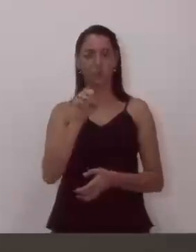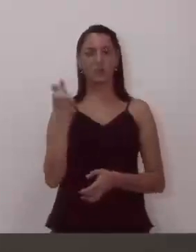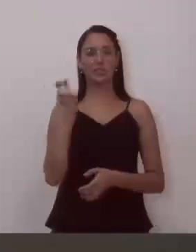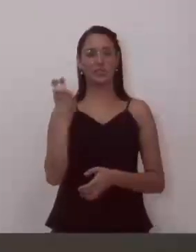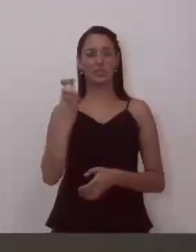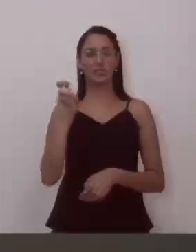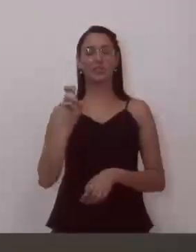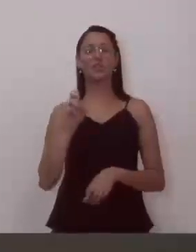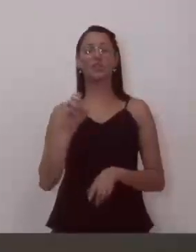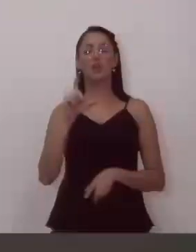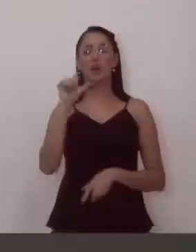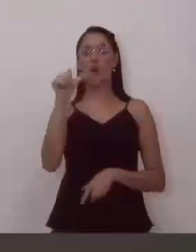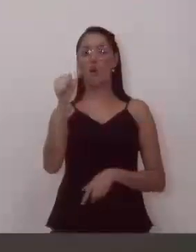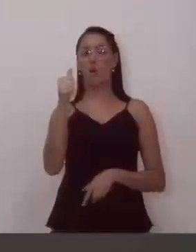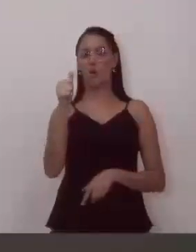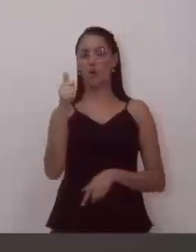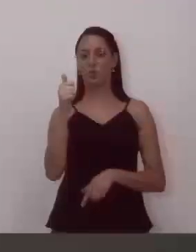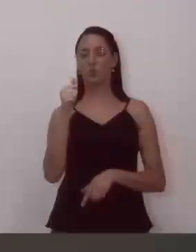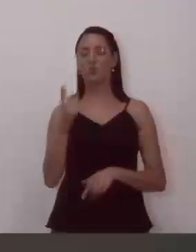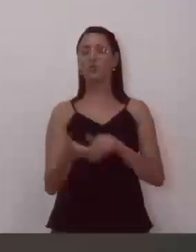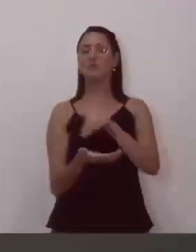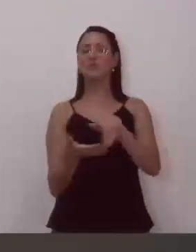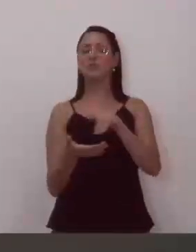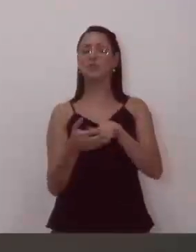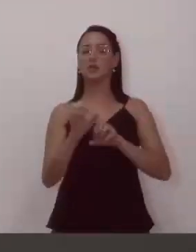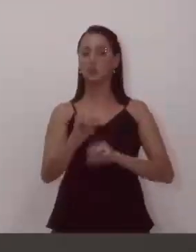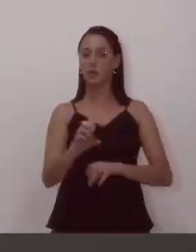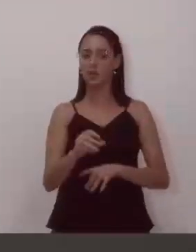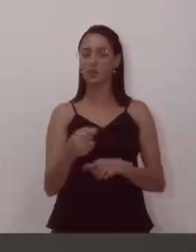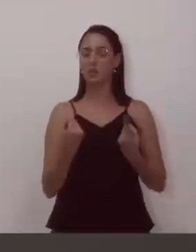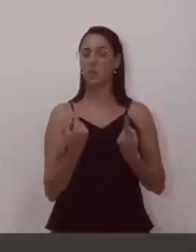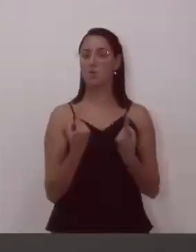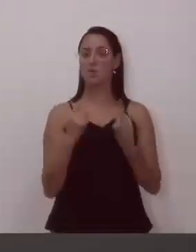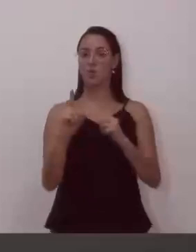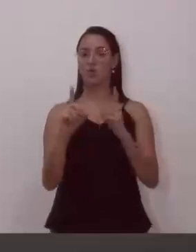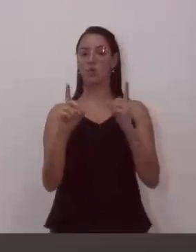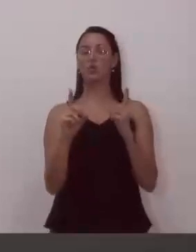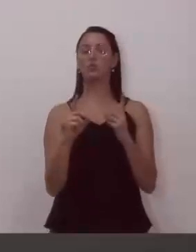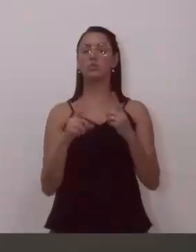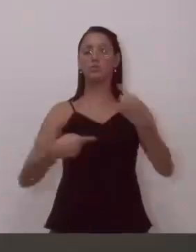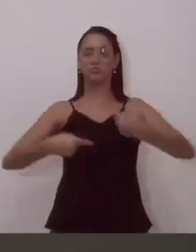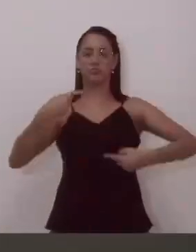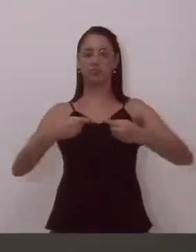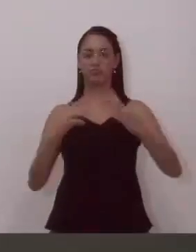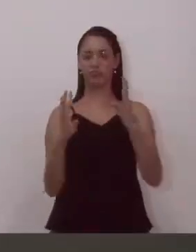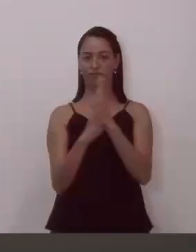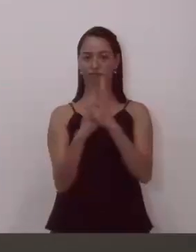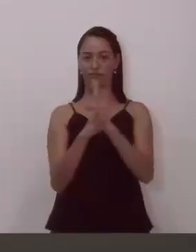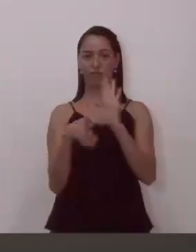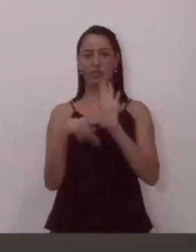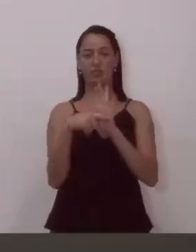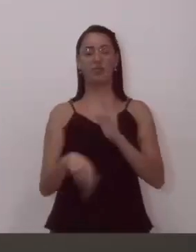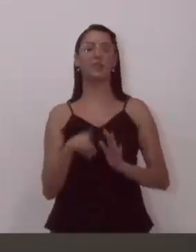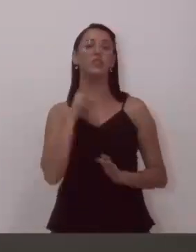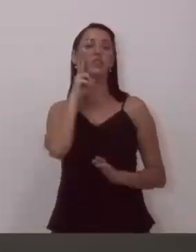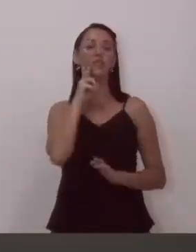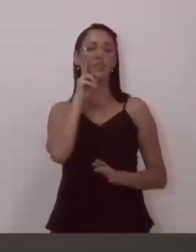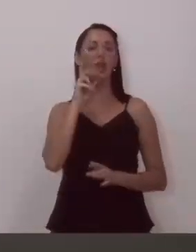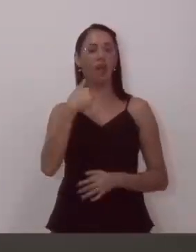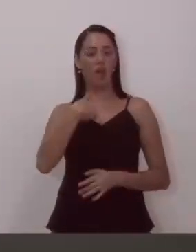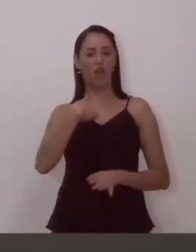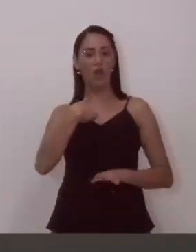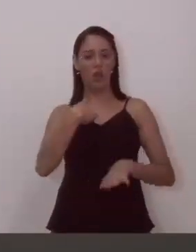Secretaria da Educação, contra a perseguição política na educação de Vinhedo. Eu estarei presente lá,